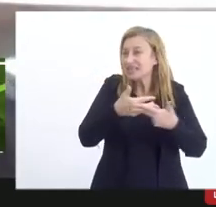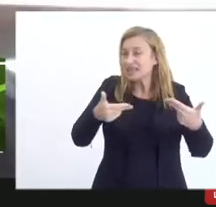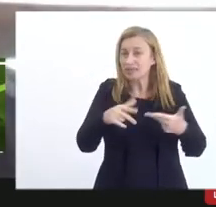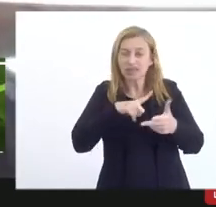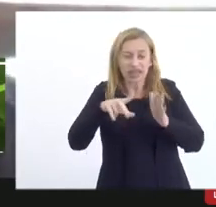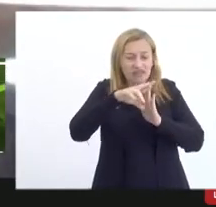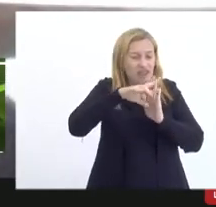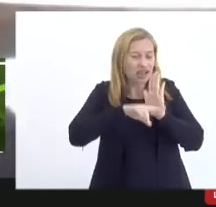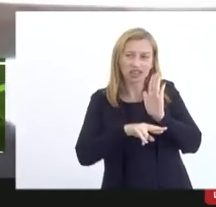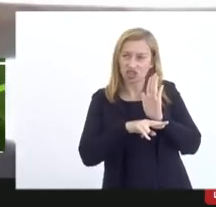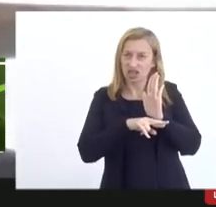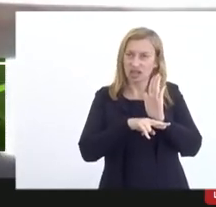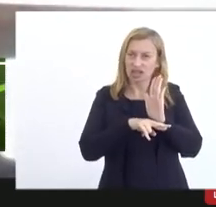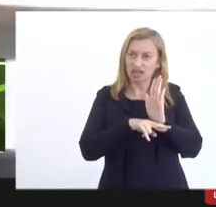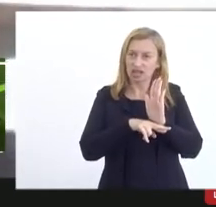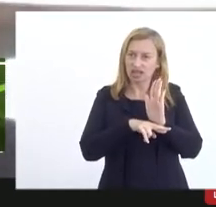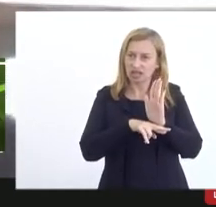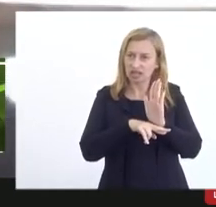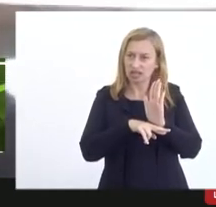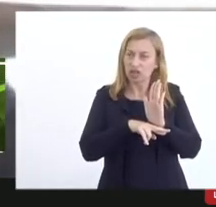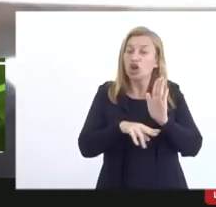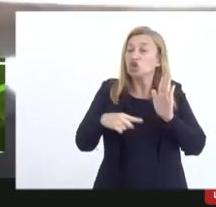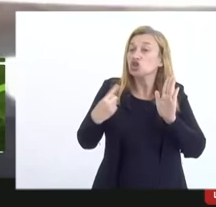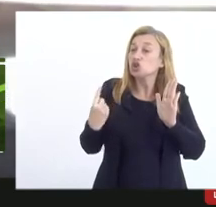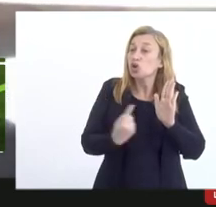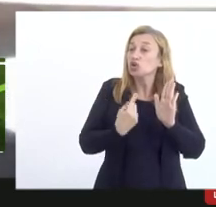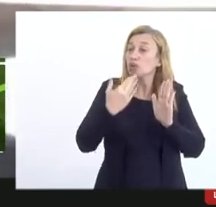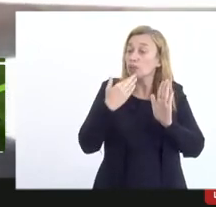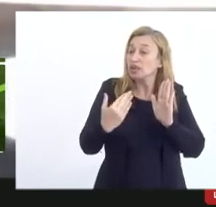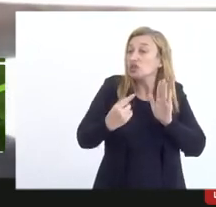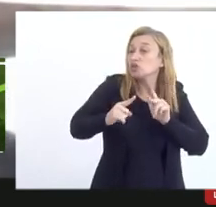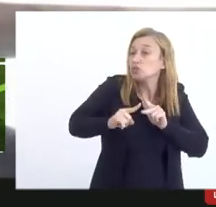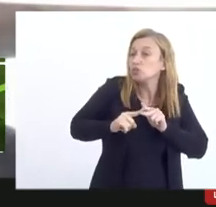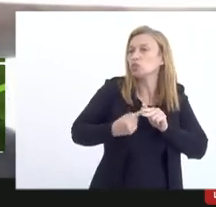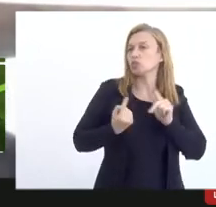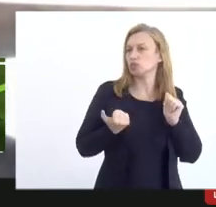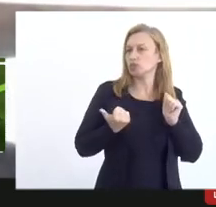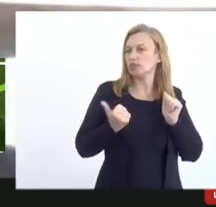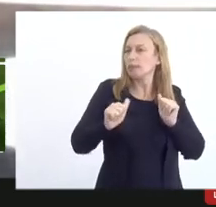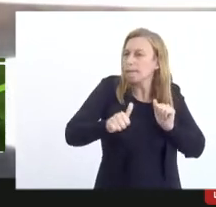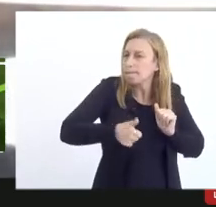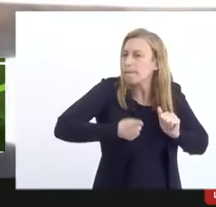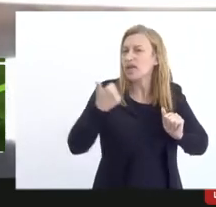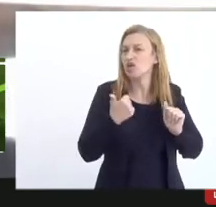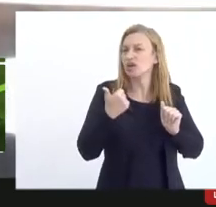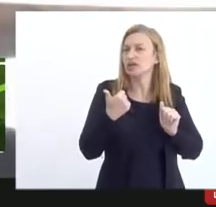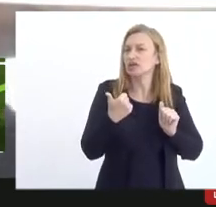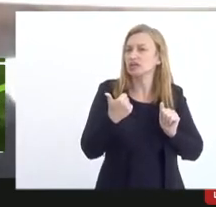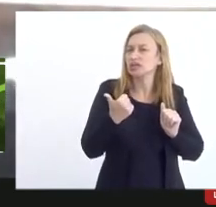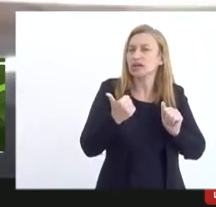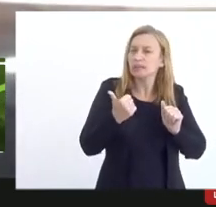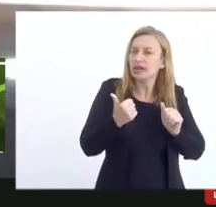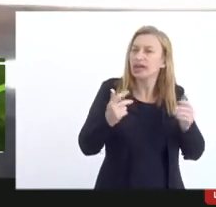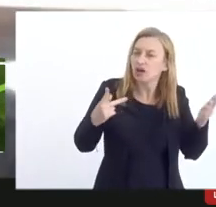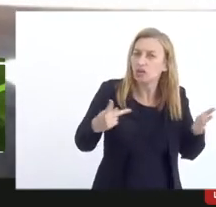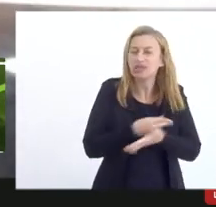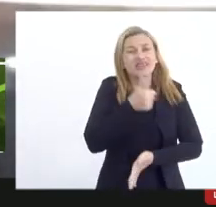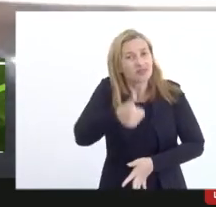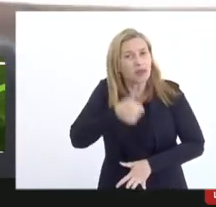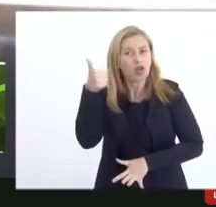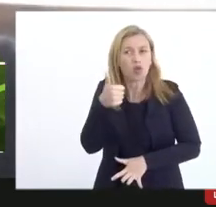isso que a gente está propondo a está falando de aprimoramento está falando de disciplinamento para fazer com que a coisa flua melhor